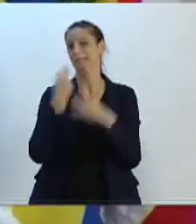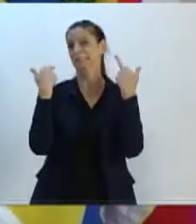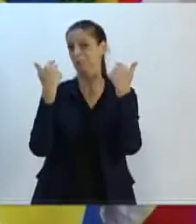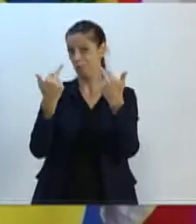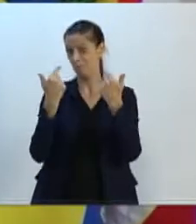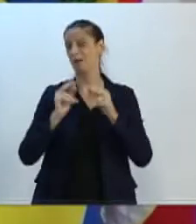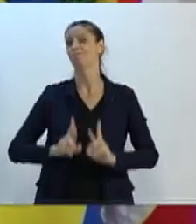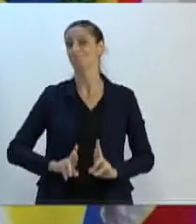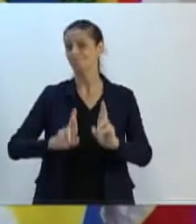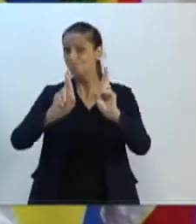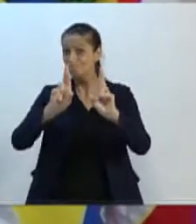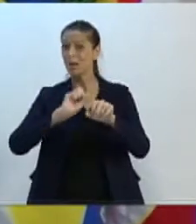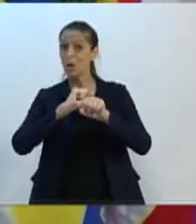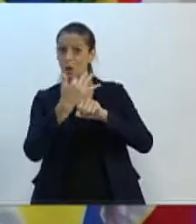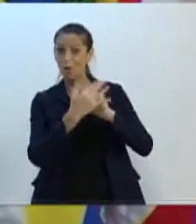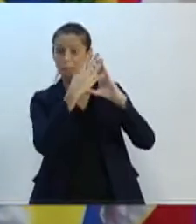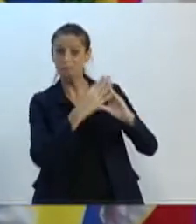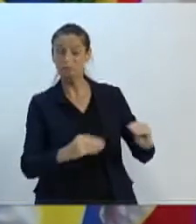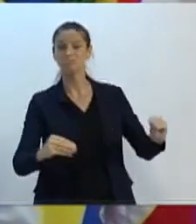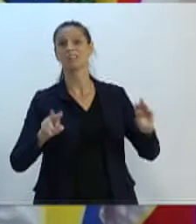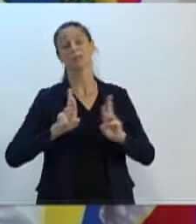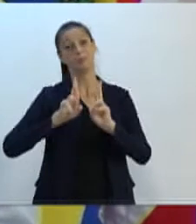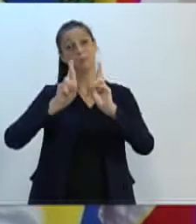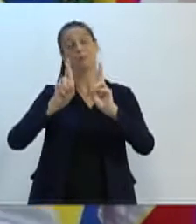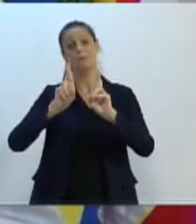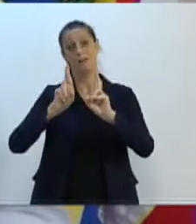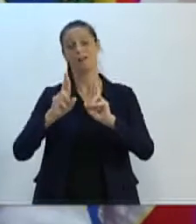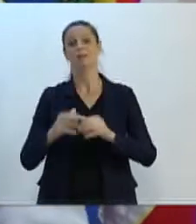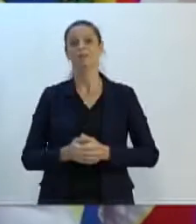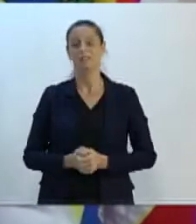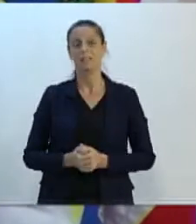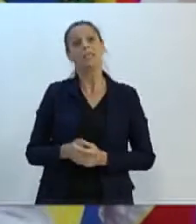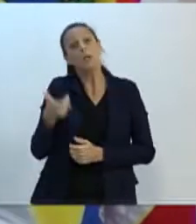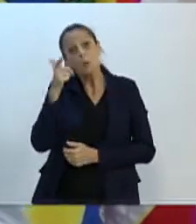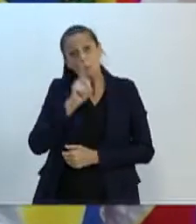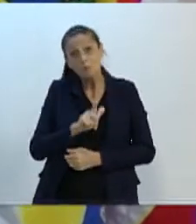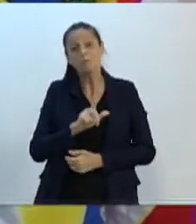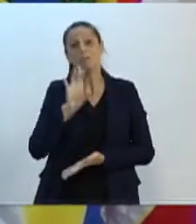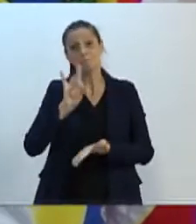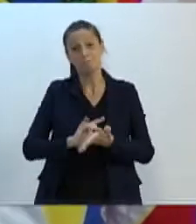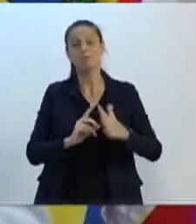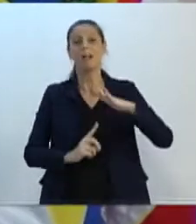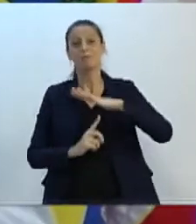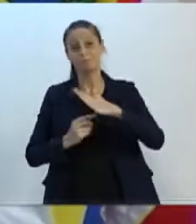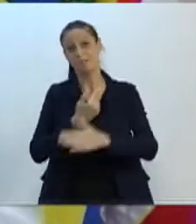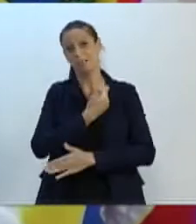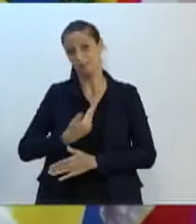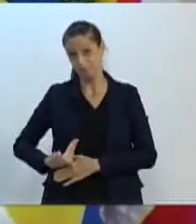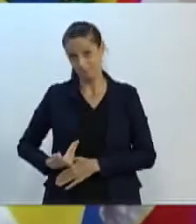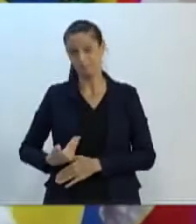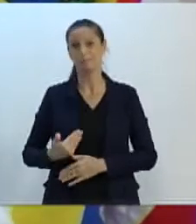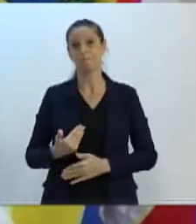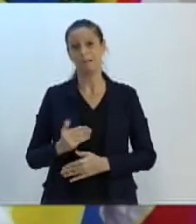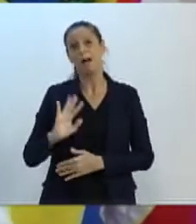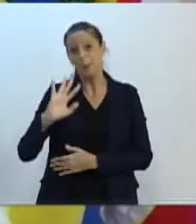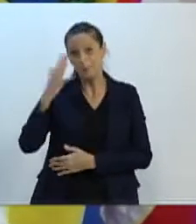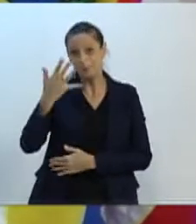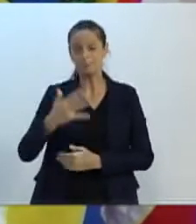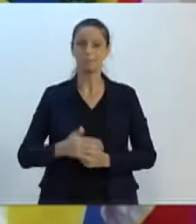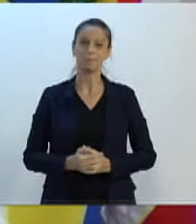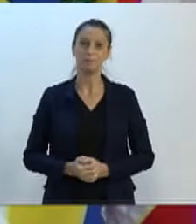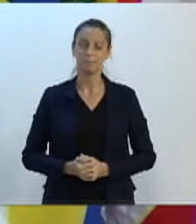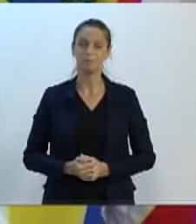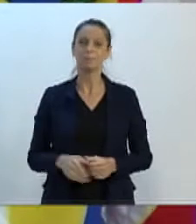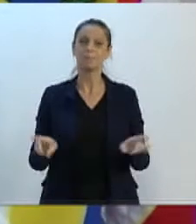coronavírus e o vento possa ser realizado. Senhor presidente, gostaria aqui